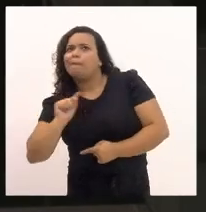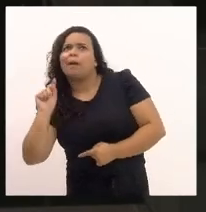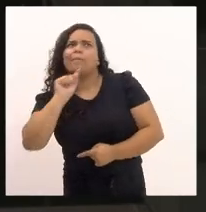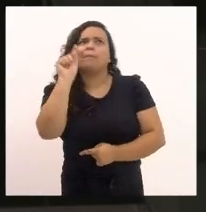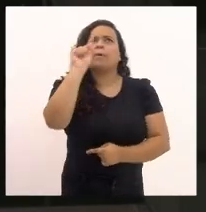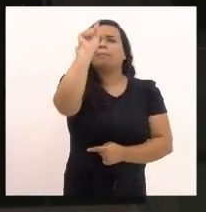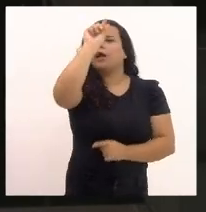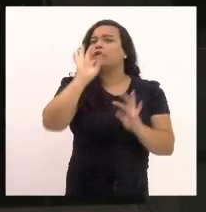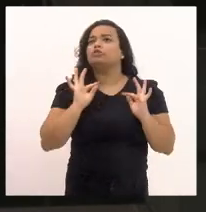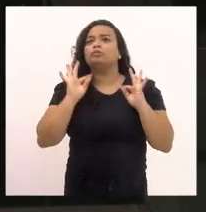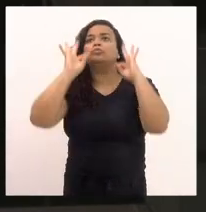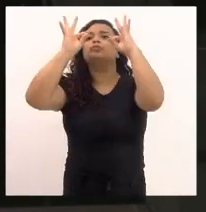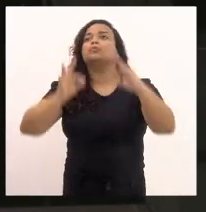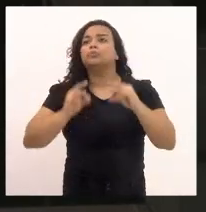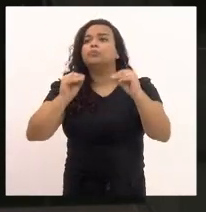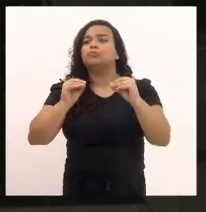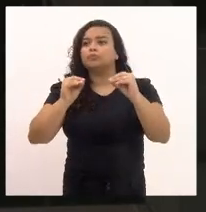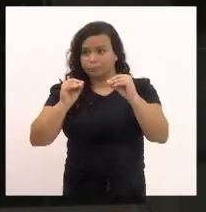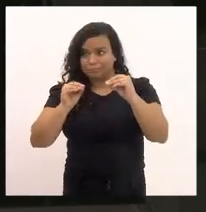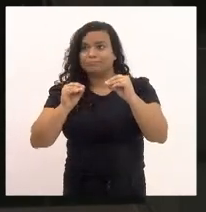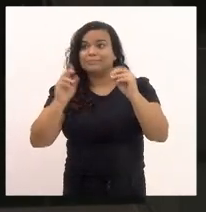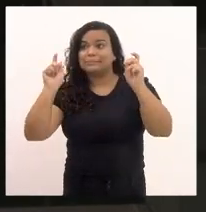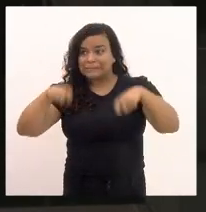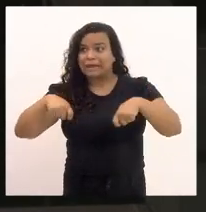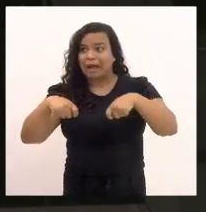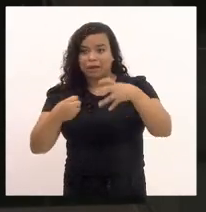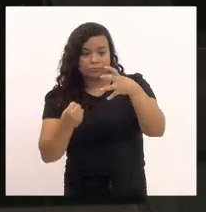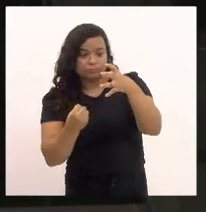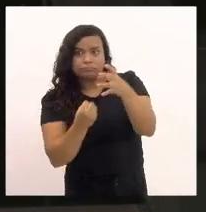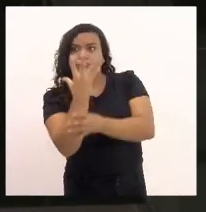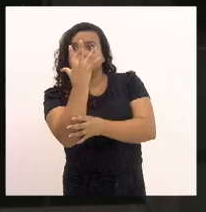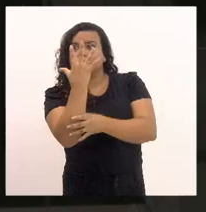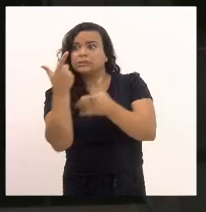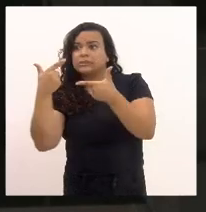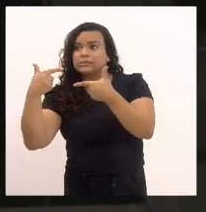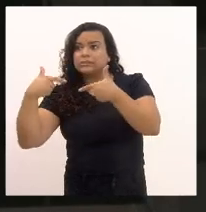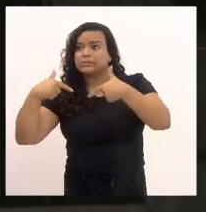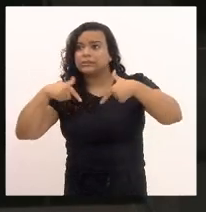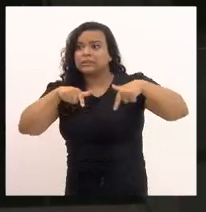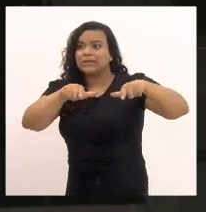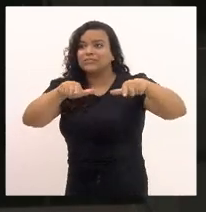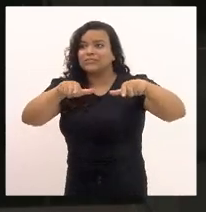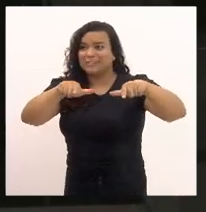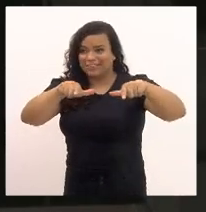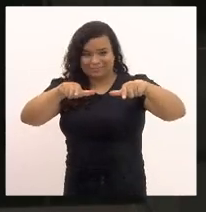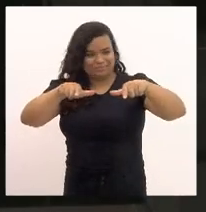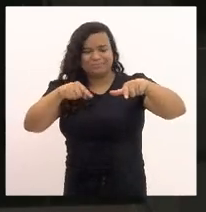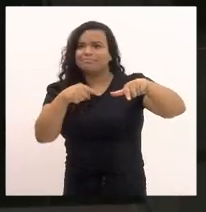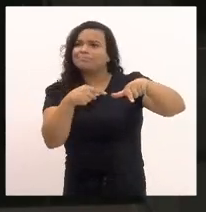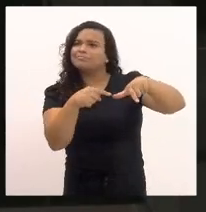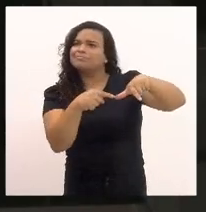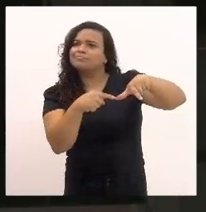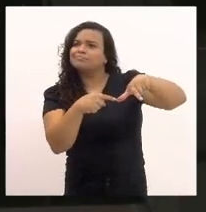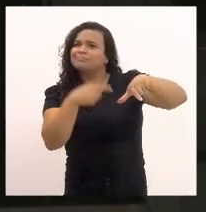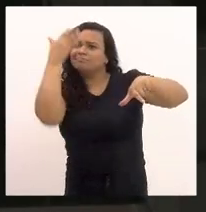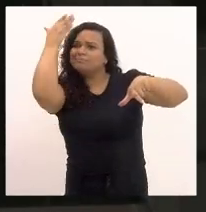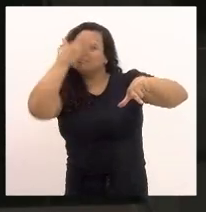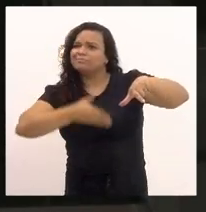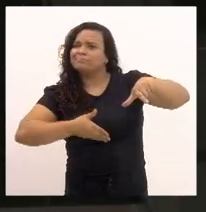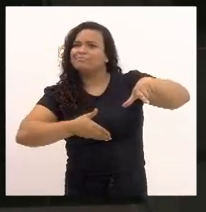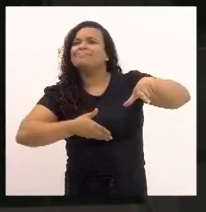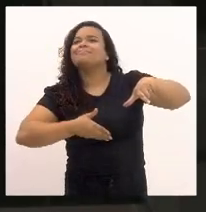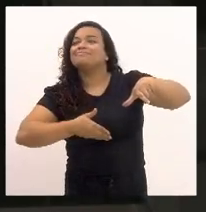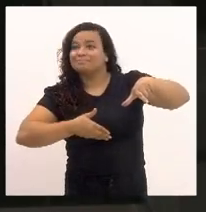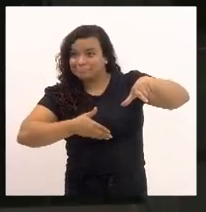presidente, a emissão do certificado do registro do